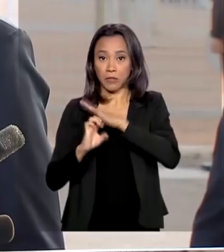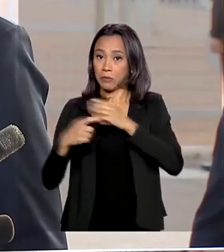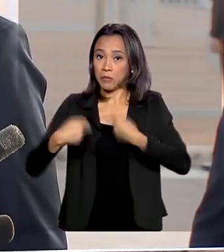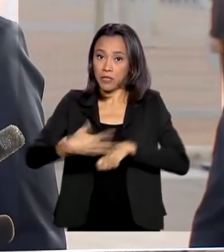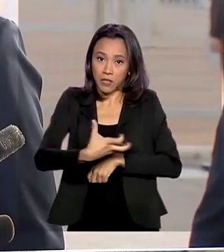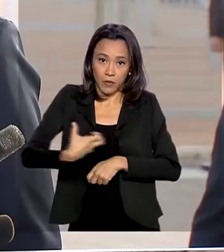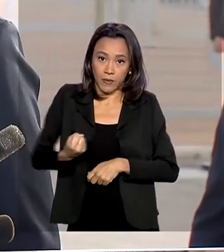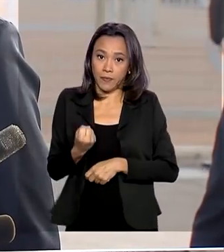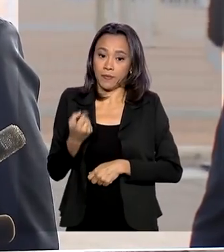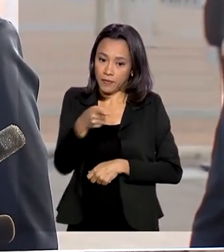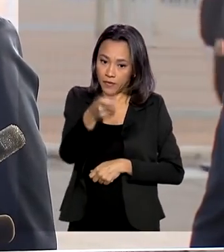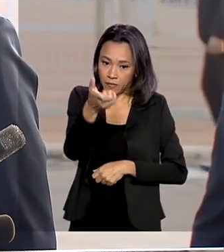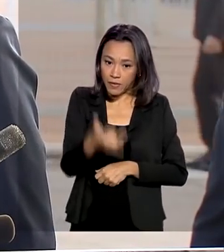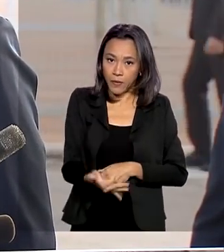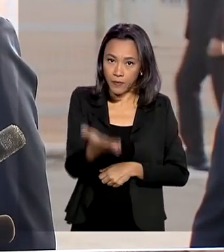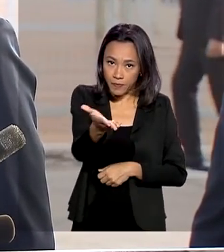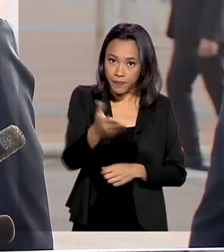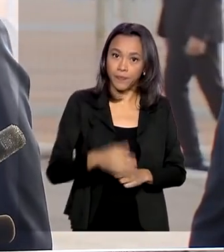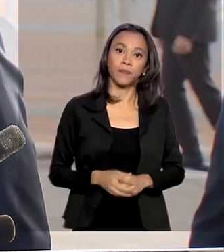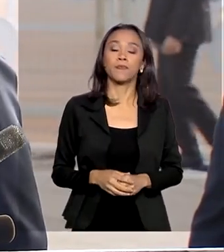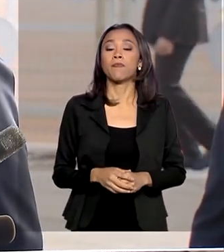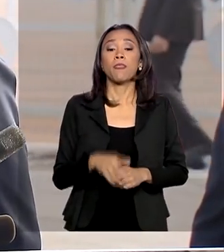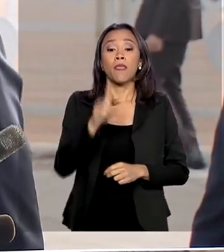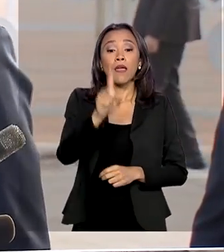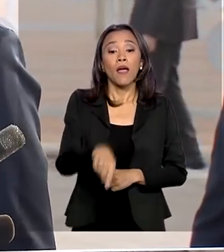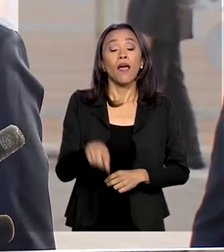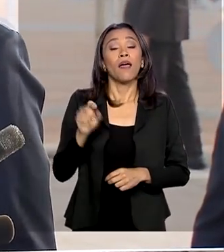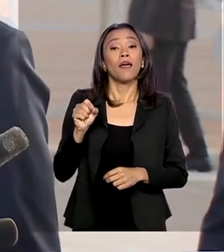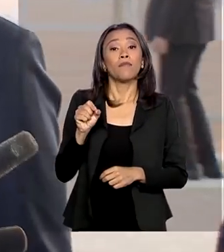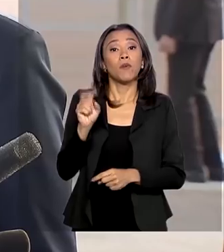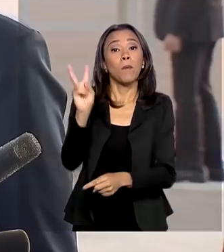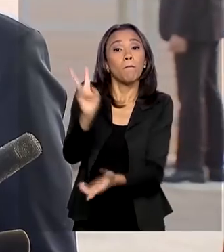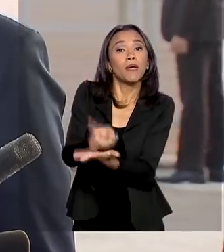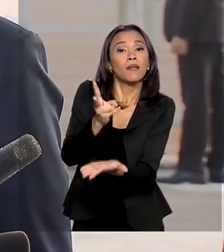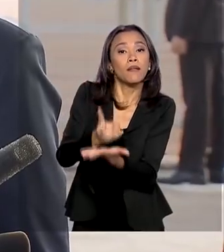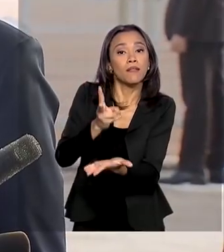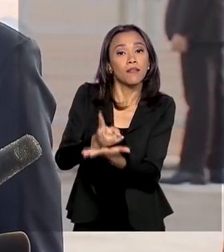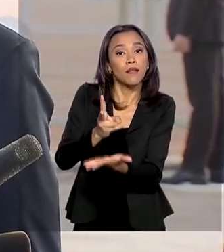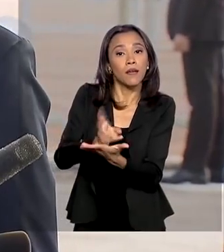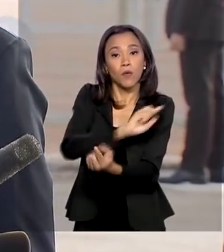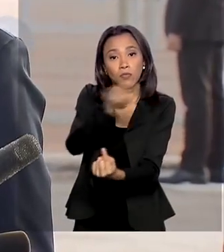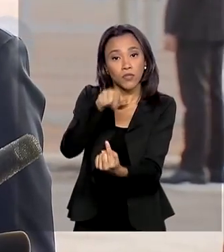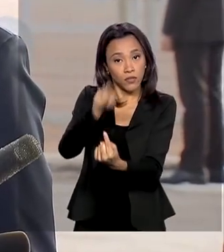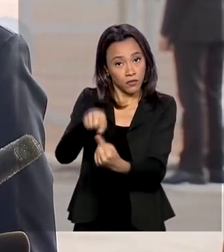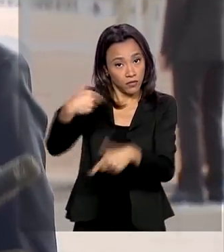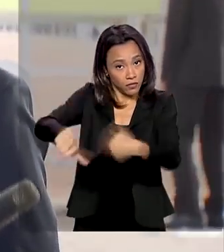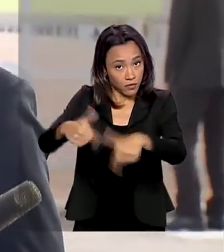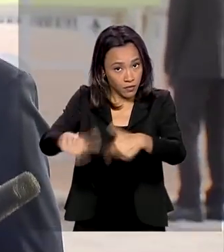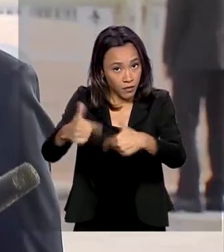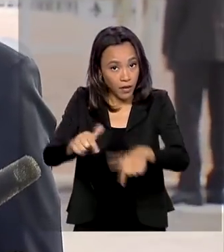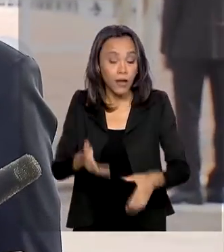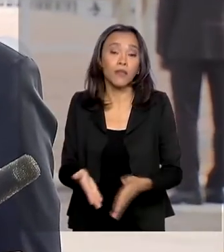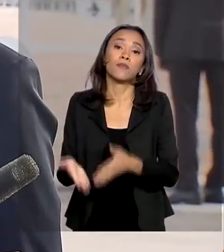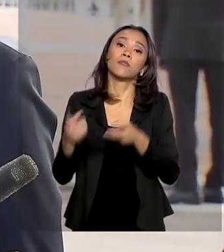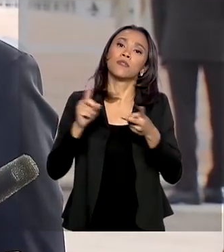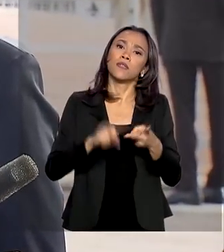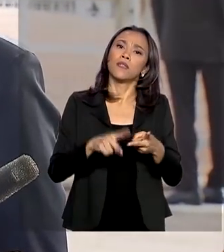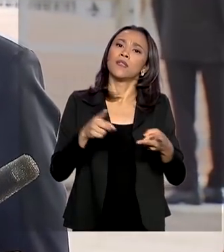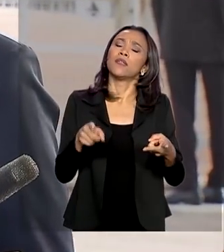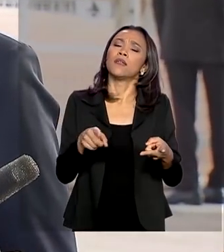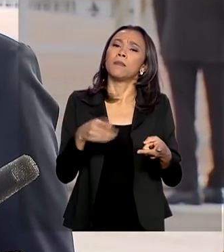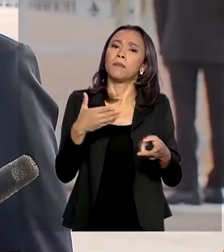É uma maneira de preservar empregos, diminuir a data do aviso, o tempo do aviso prévio,